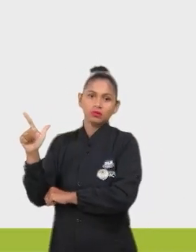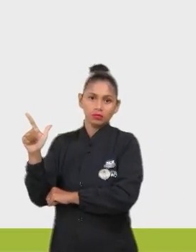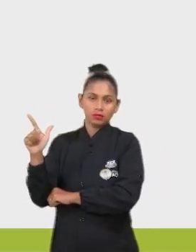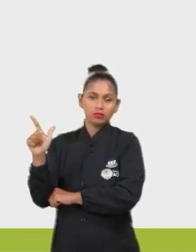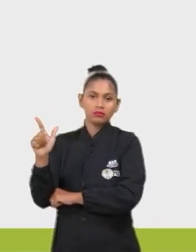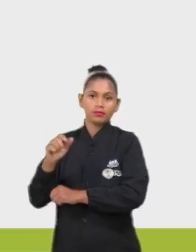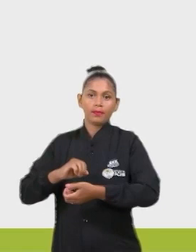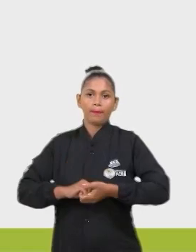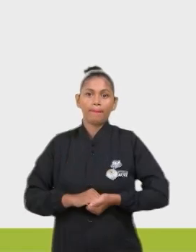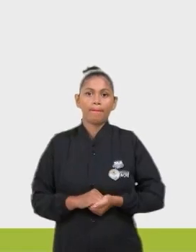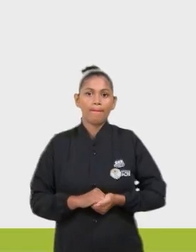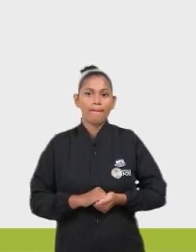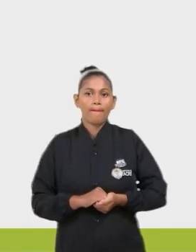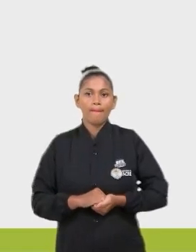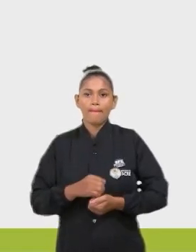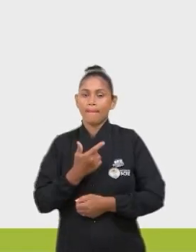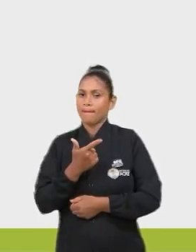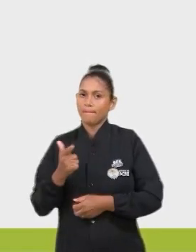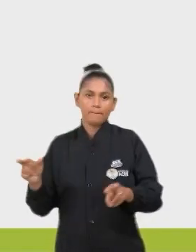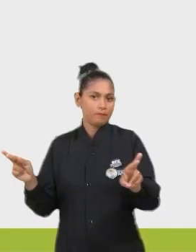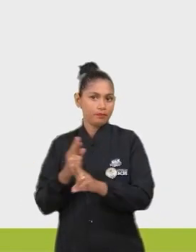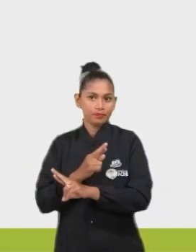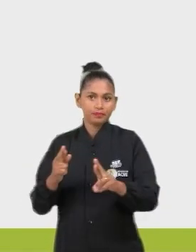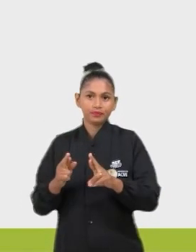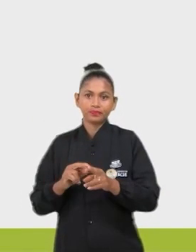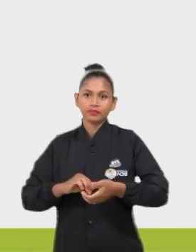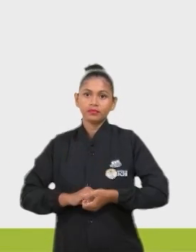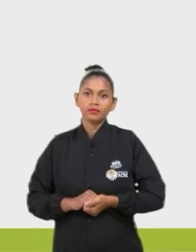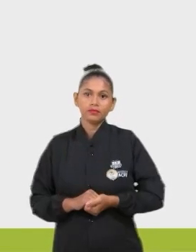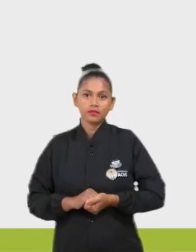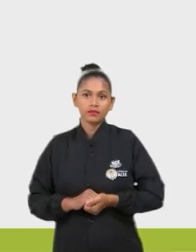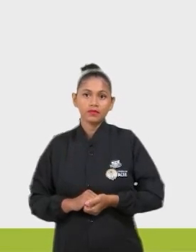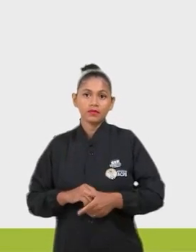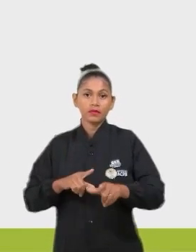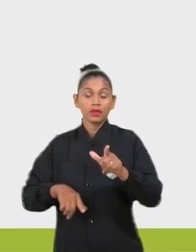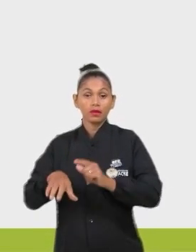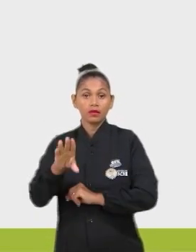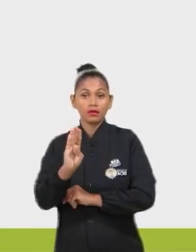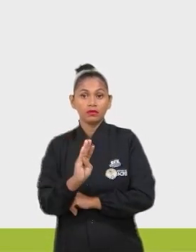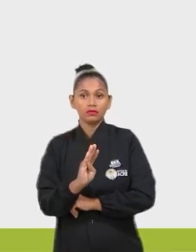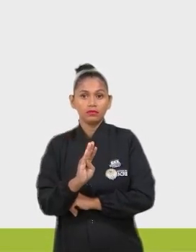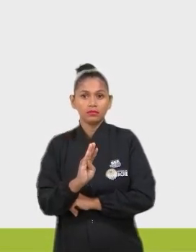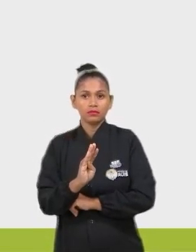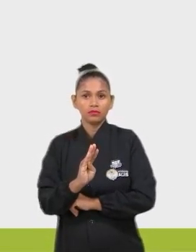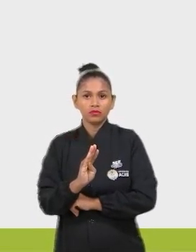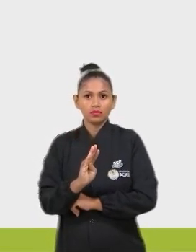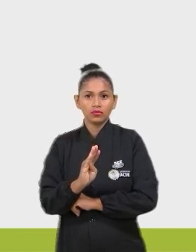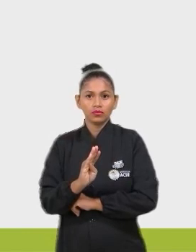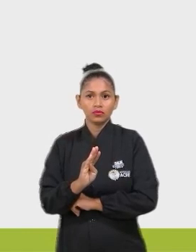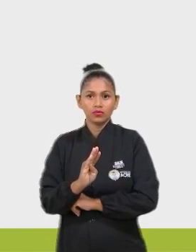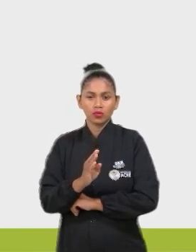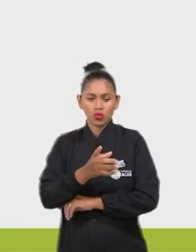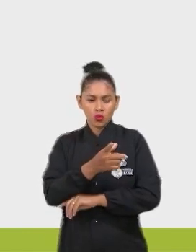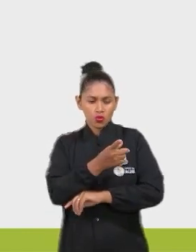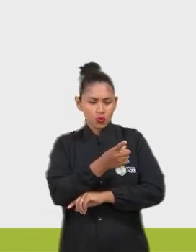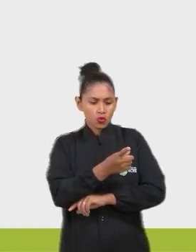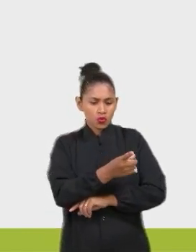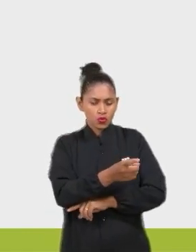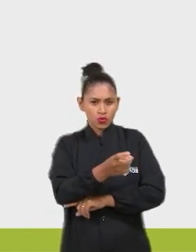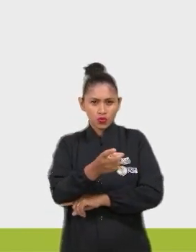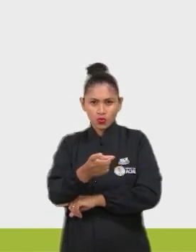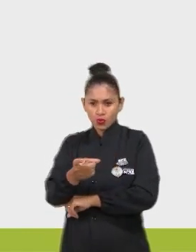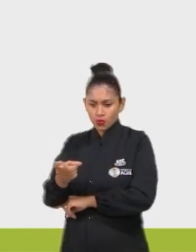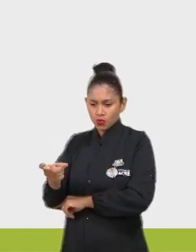tem relação. Letra B, intensifica a fertilização do solo com o uso de